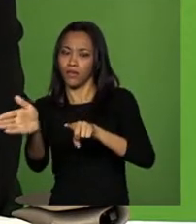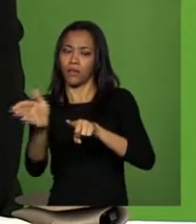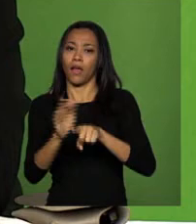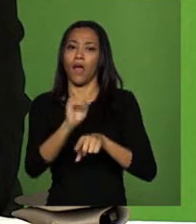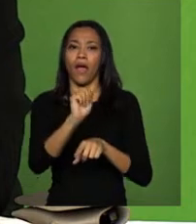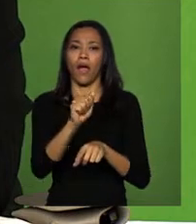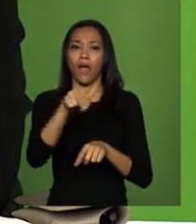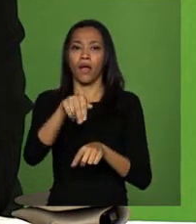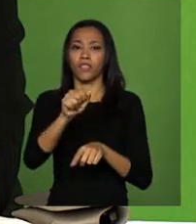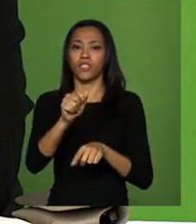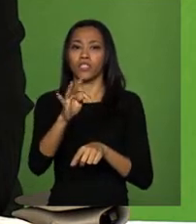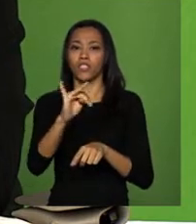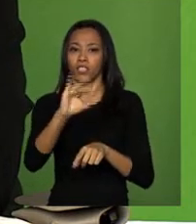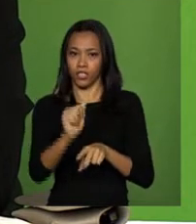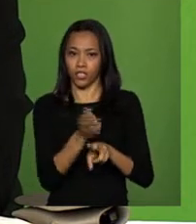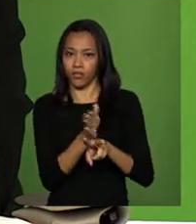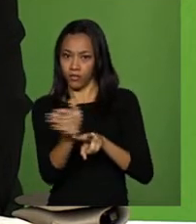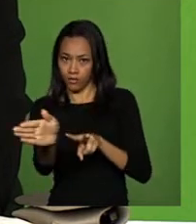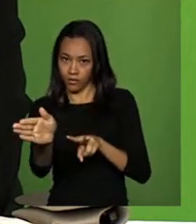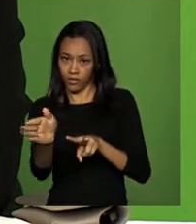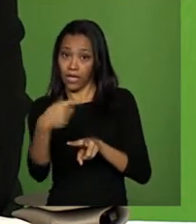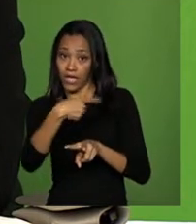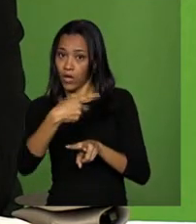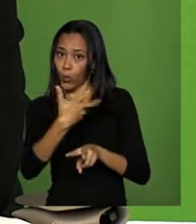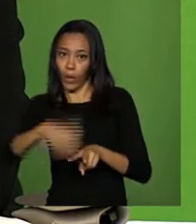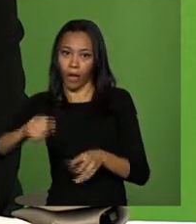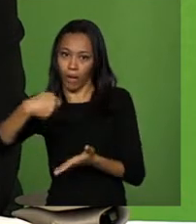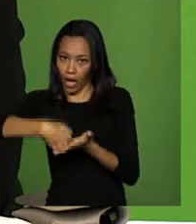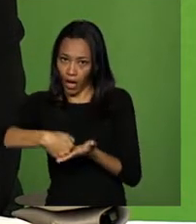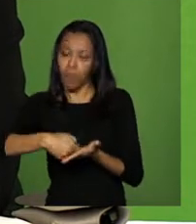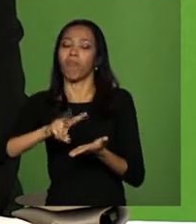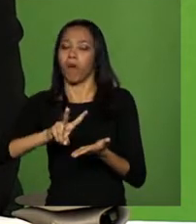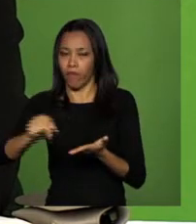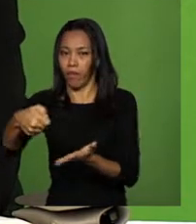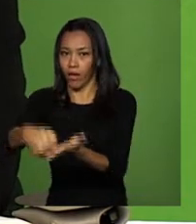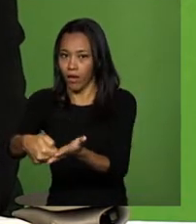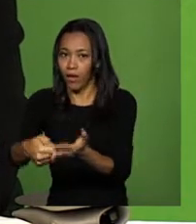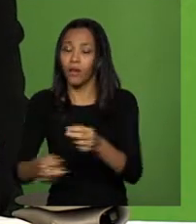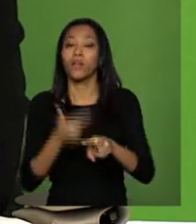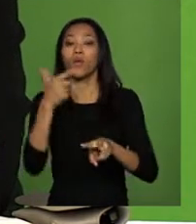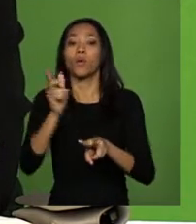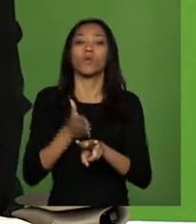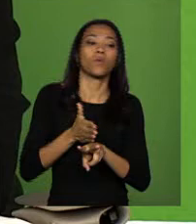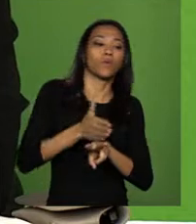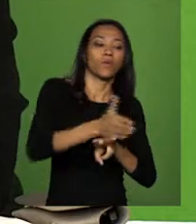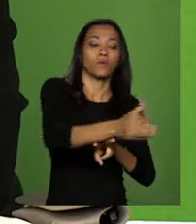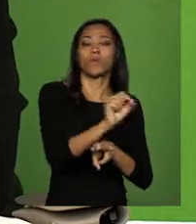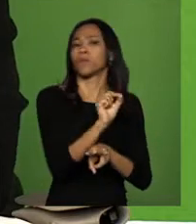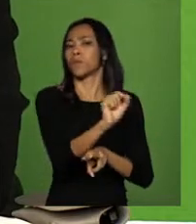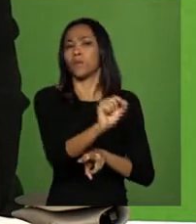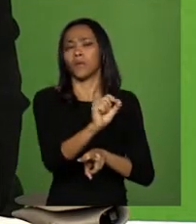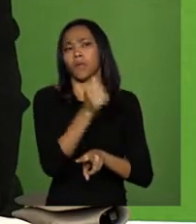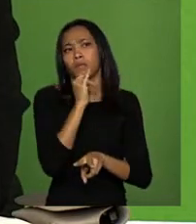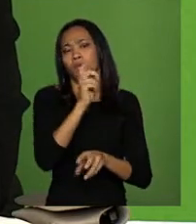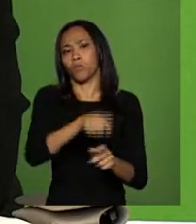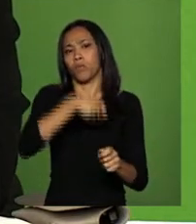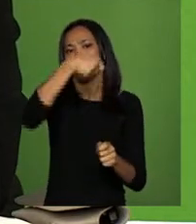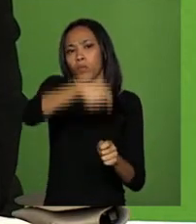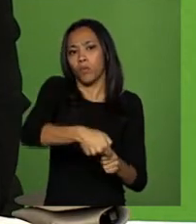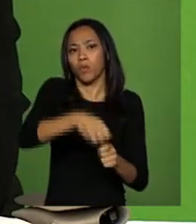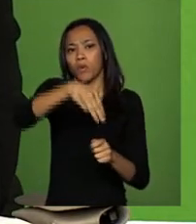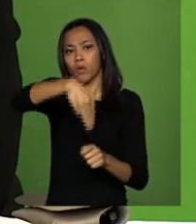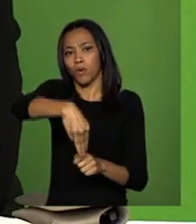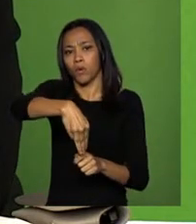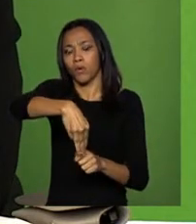anistia, acessou e não quer pagar, vai pagar. E o outro, no caso de multas.